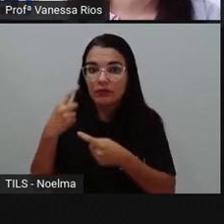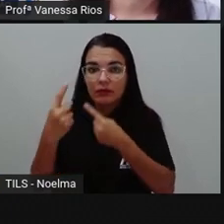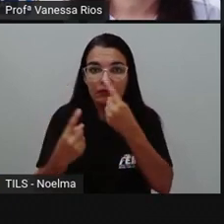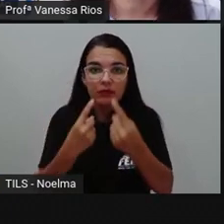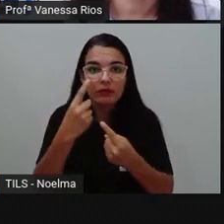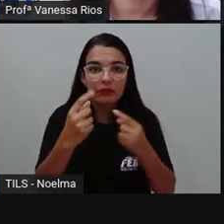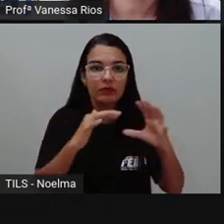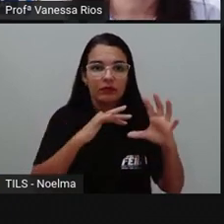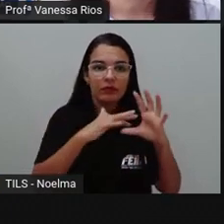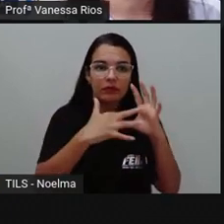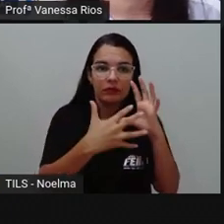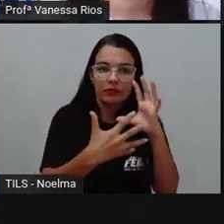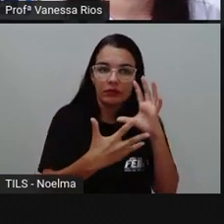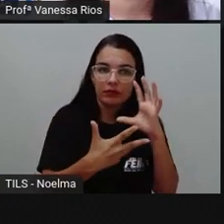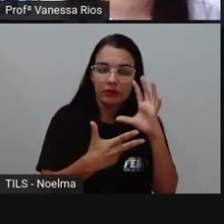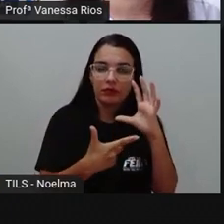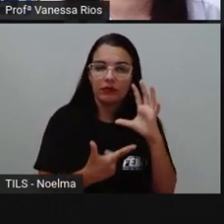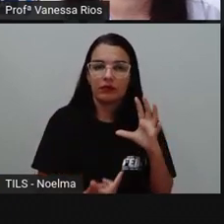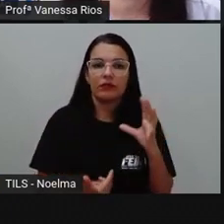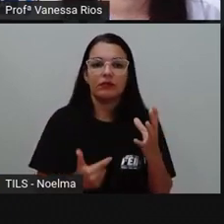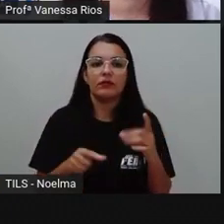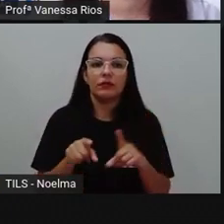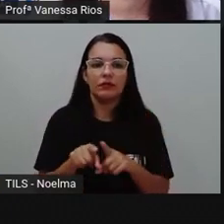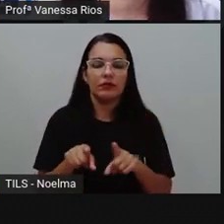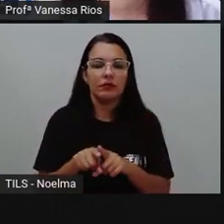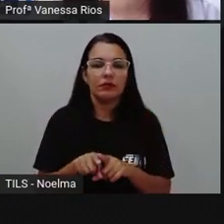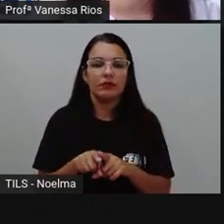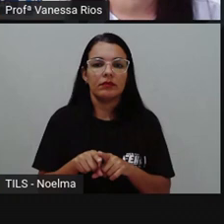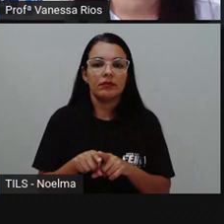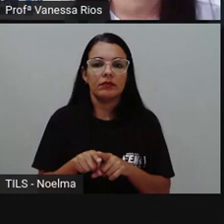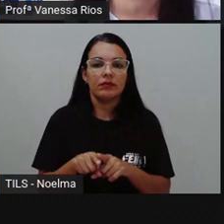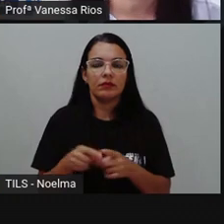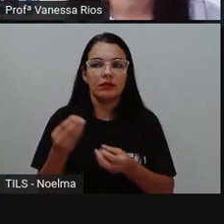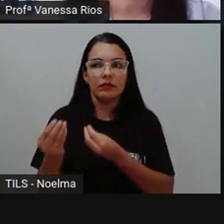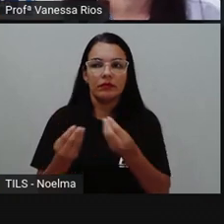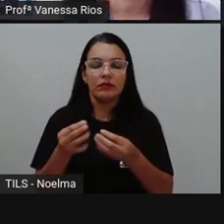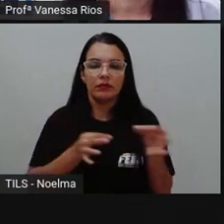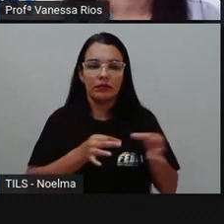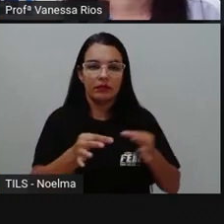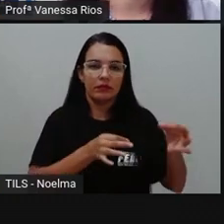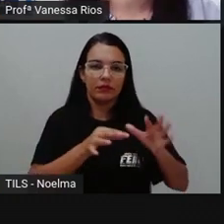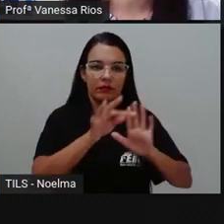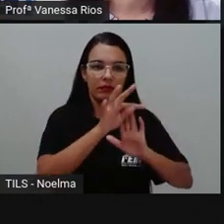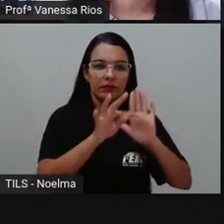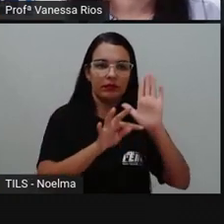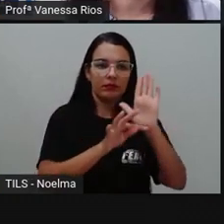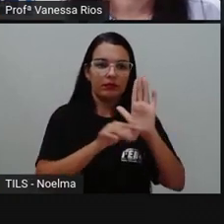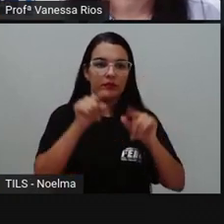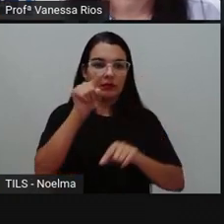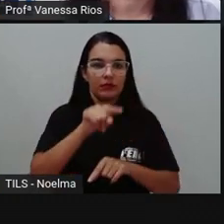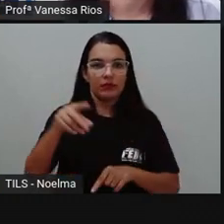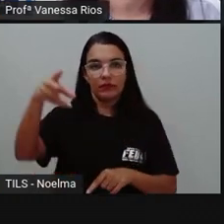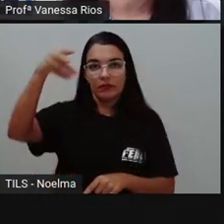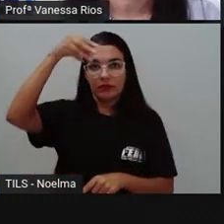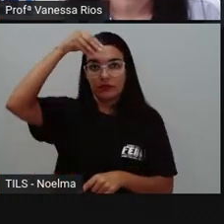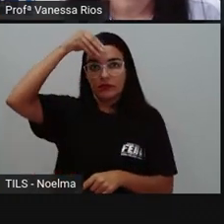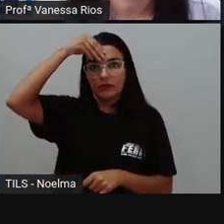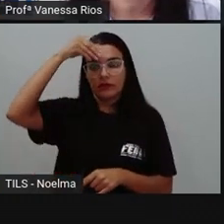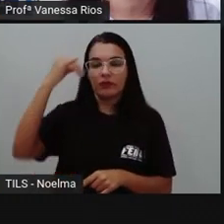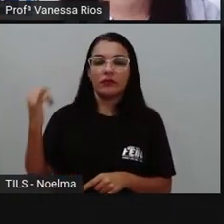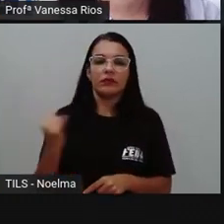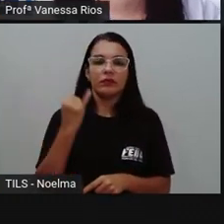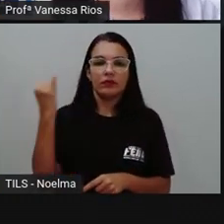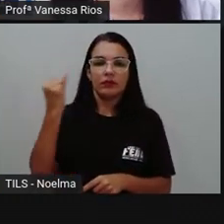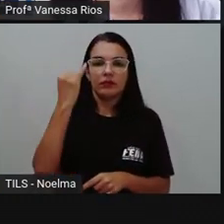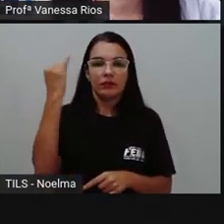características, né? E algumas formas de organizar esse texto, para compreendermos aí a importância